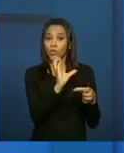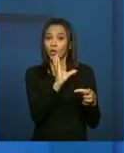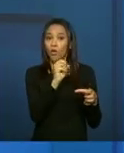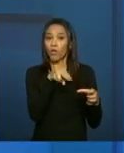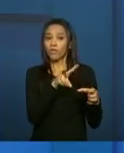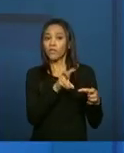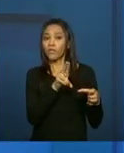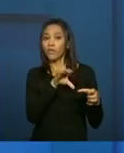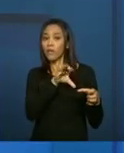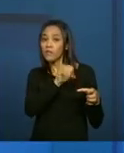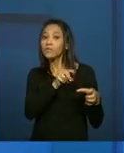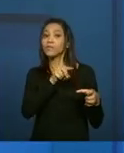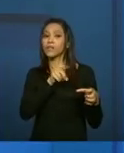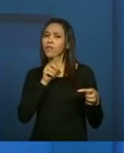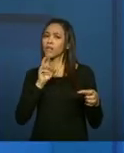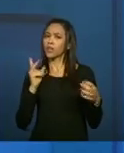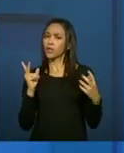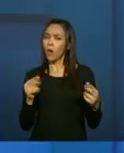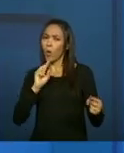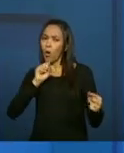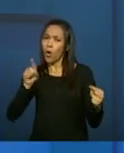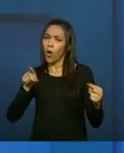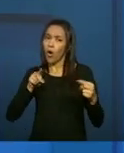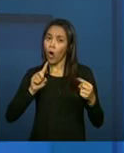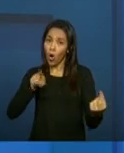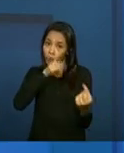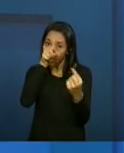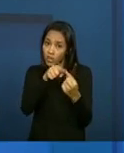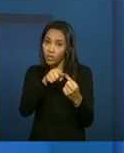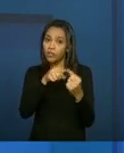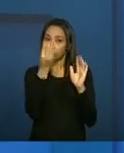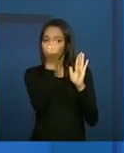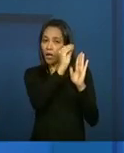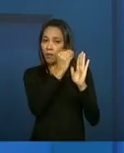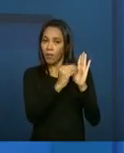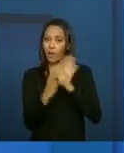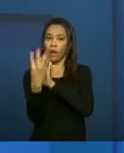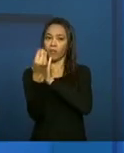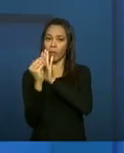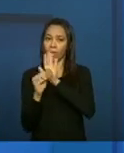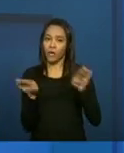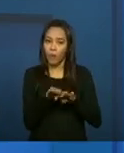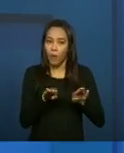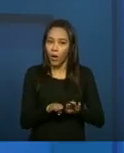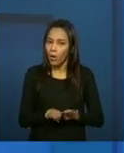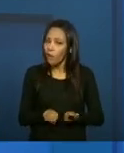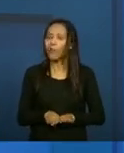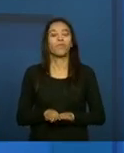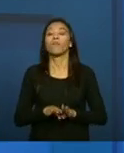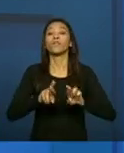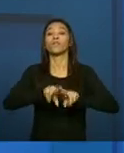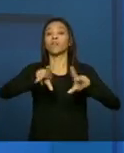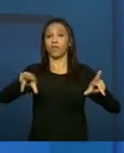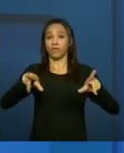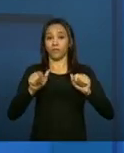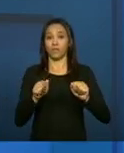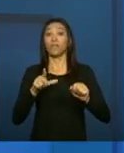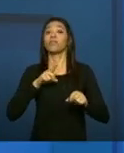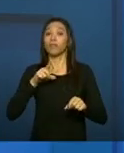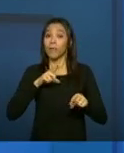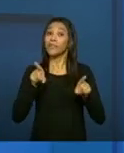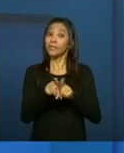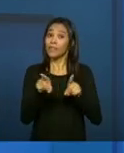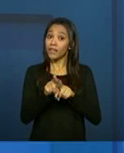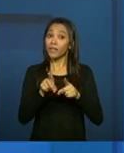tem objetivos específicos que estão elencados na tipificação nacional dos serviços assistenciais e tem um impacto